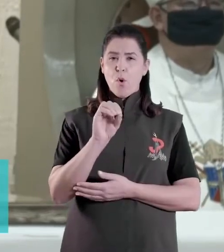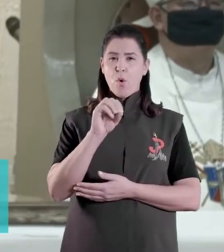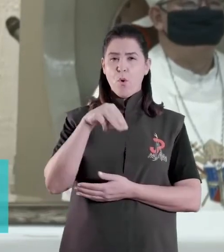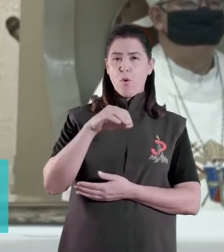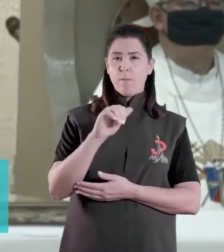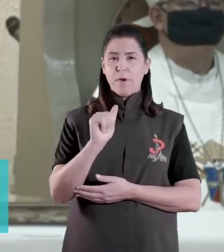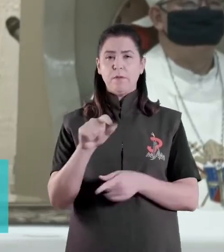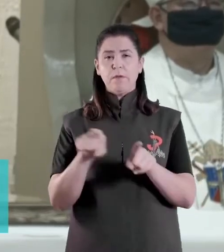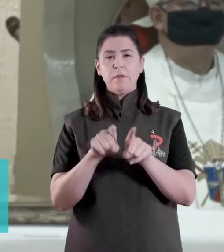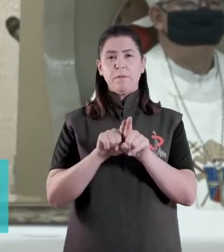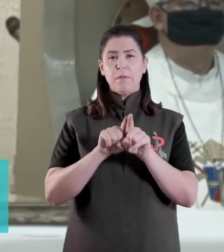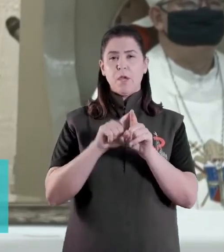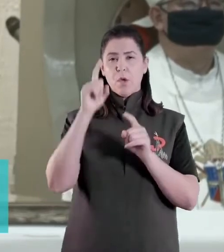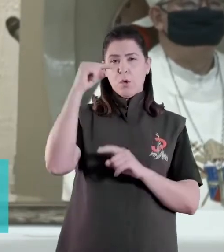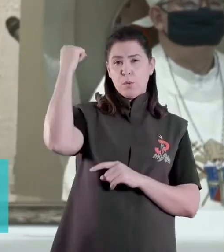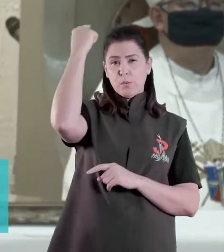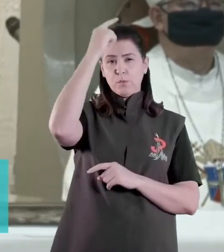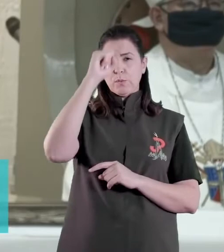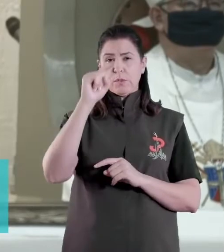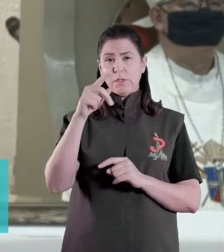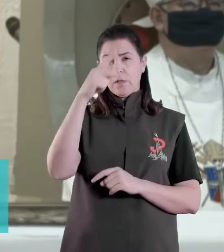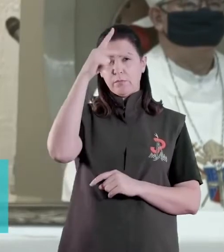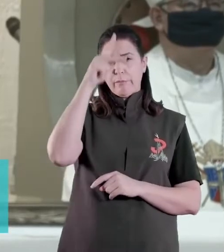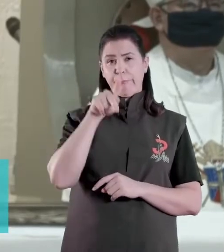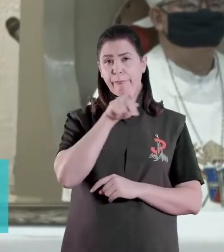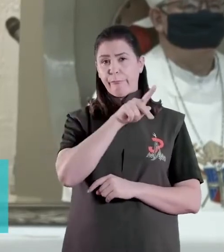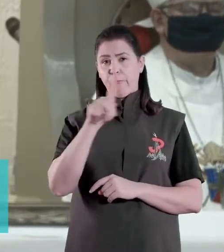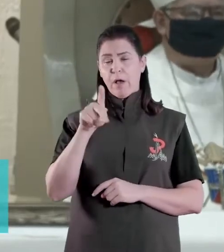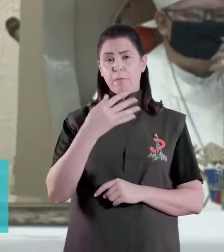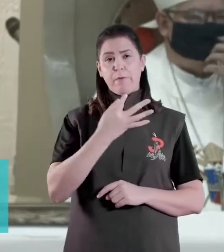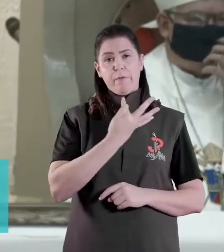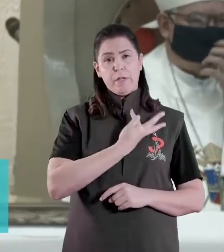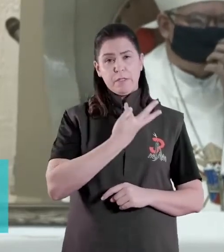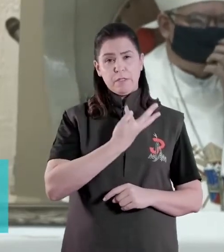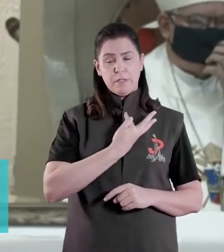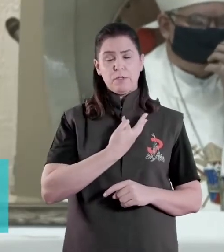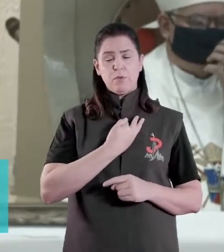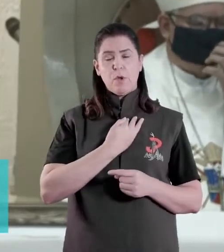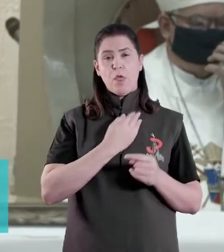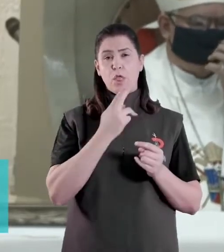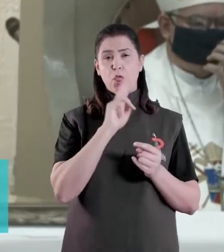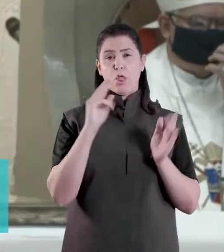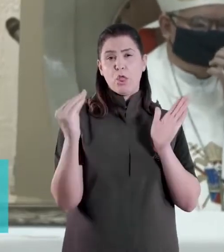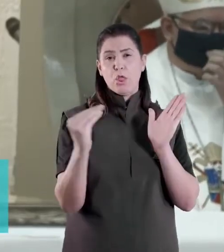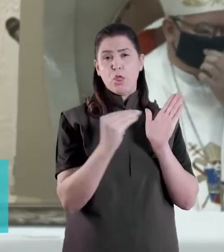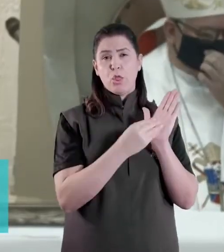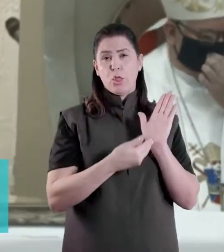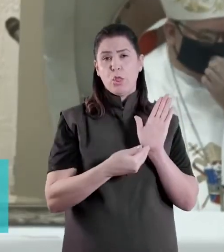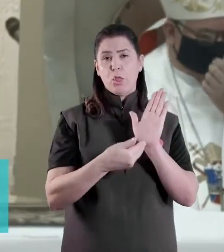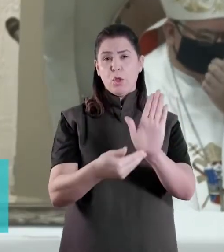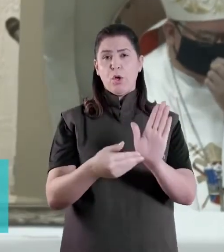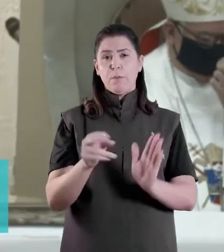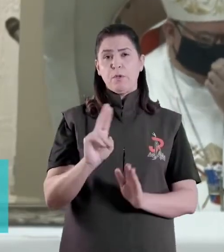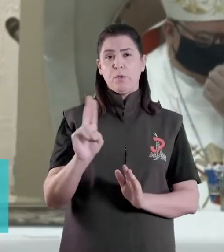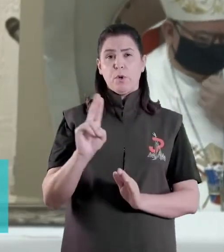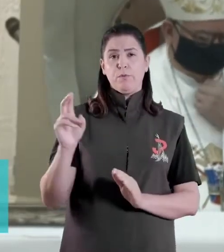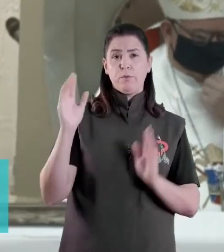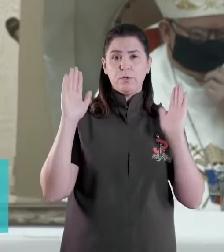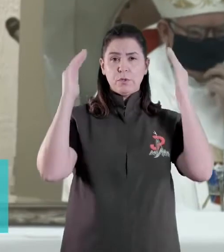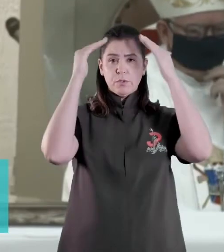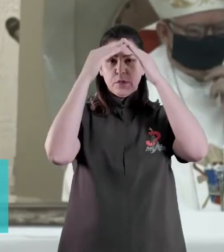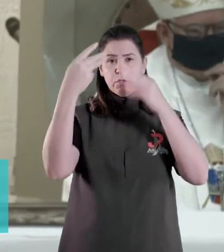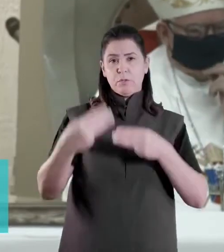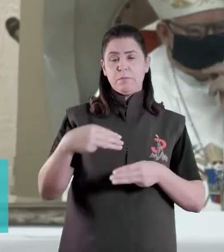Francisco, no meio do Arcebispo para a Fidiocese de Maringá, o Diácono apresentou ao Colégio de